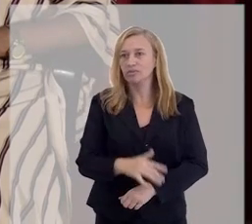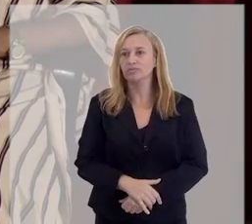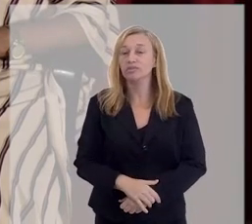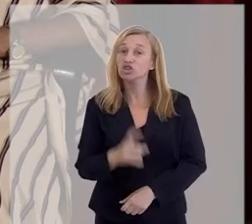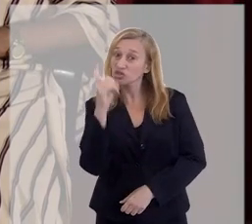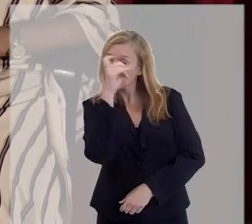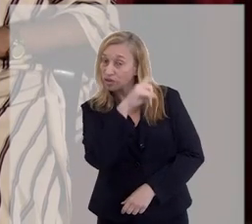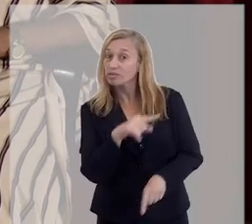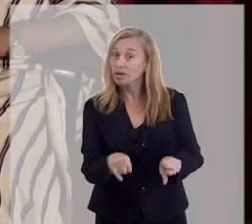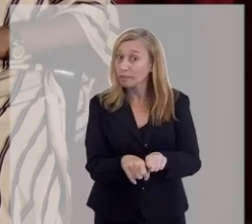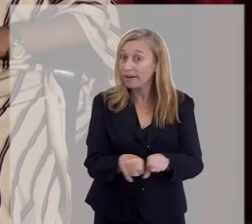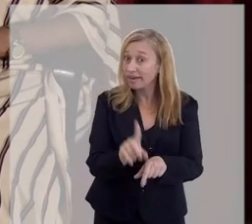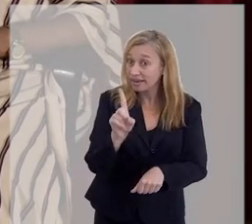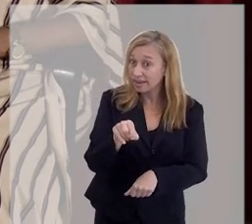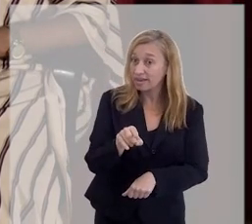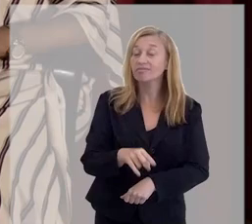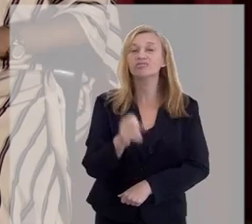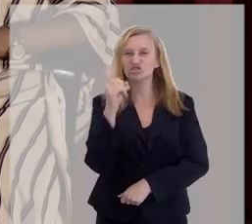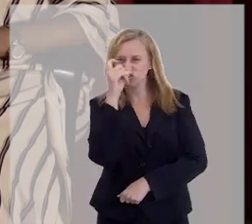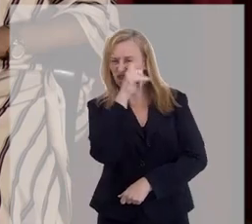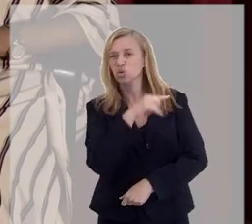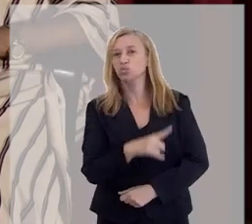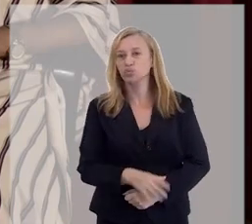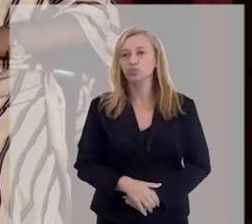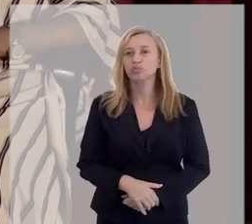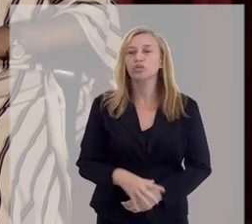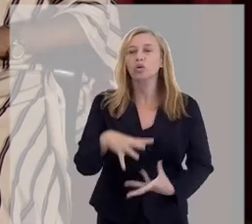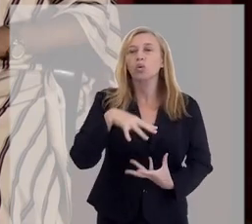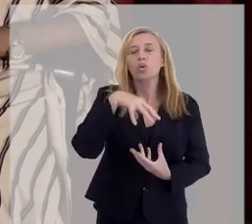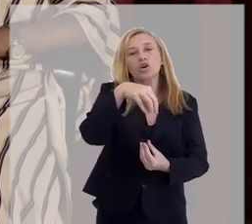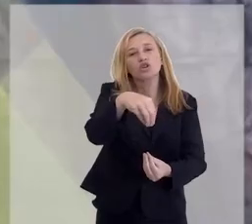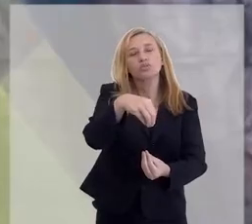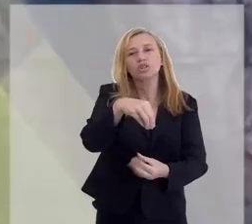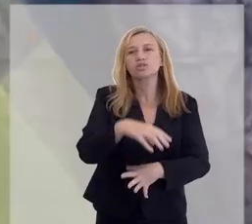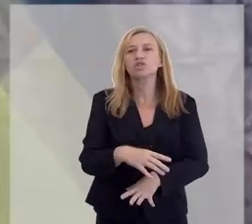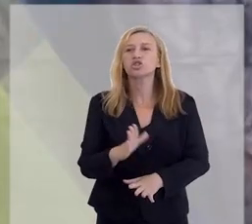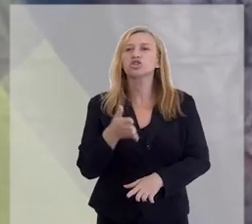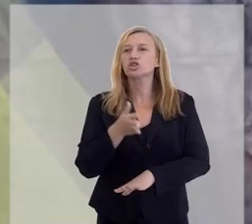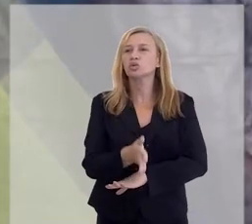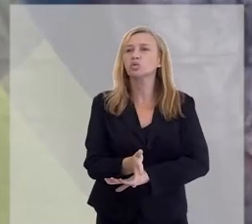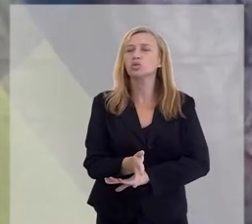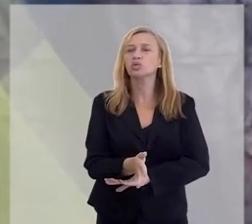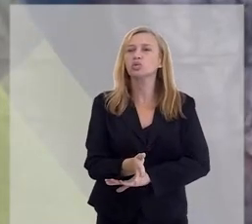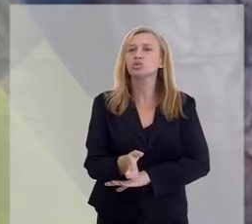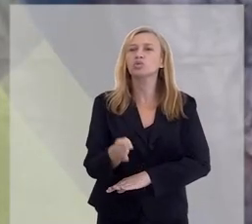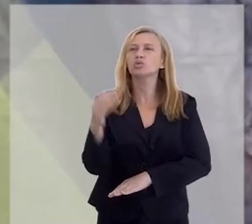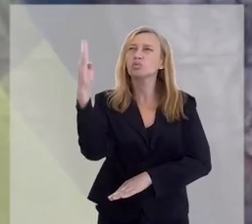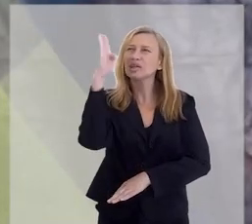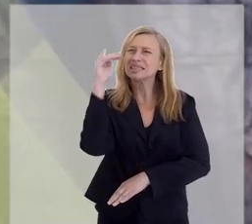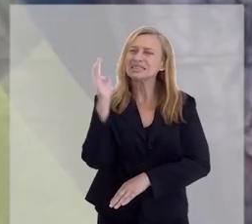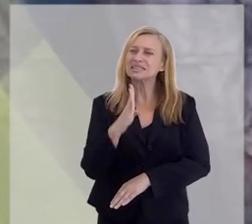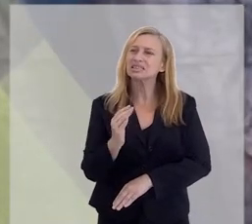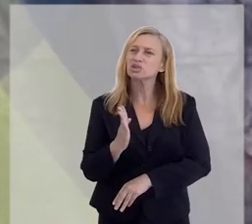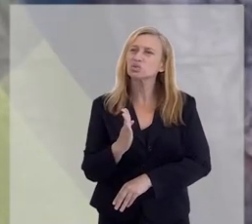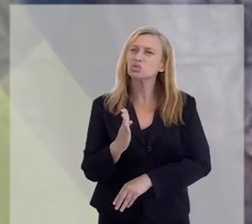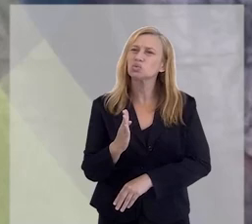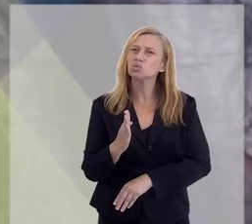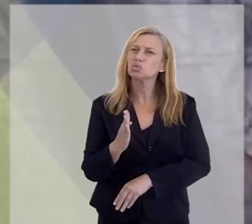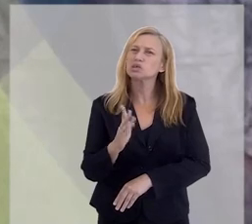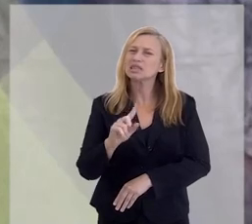mas já foi muito difícil, não Alexandre? Sim, muito difícil. O Espiritismo chegou no Brasil